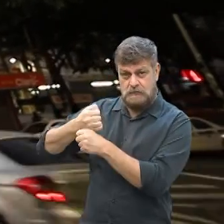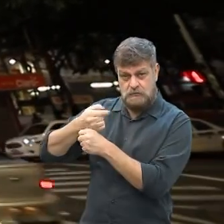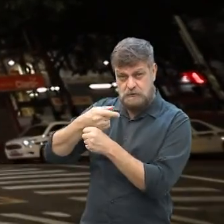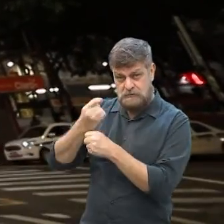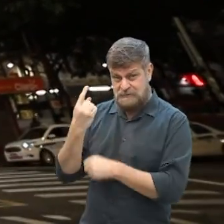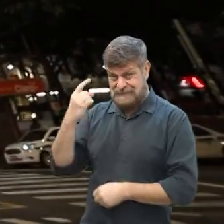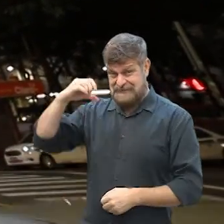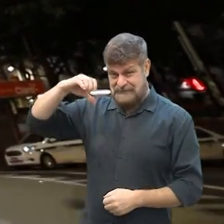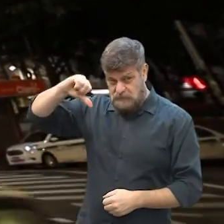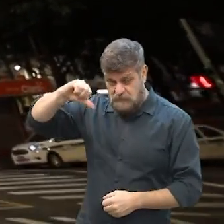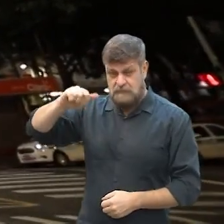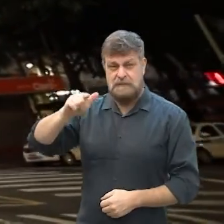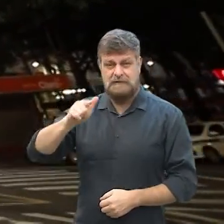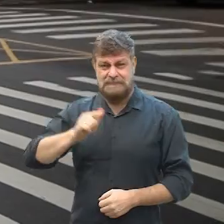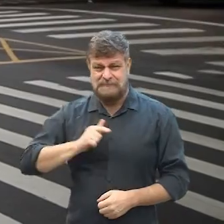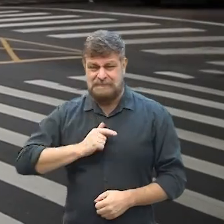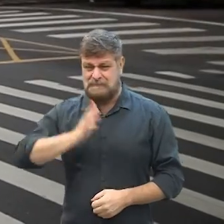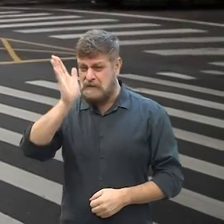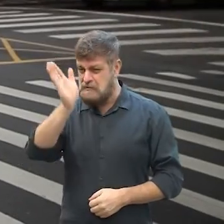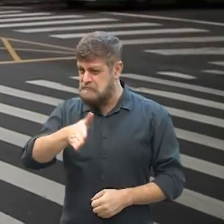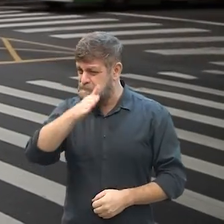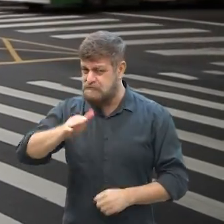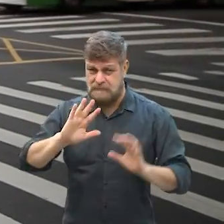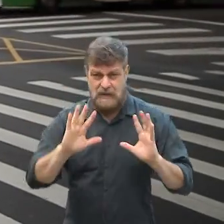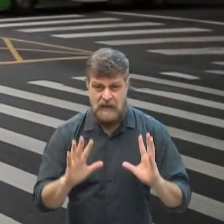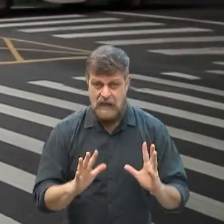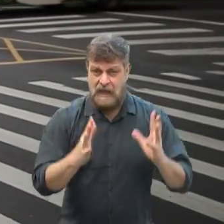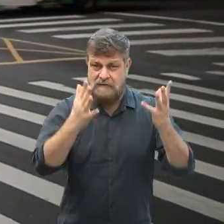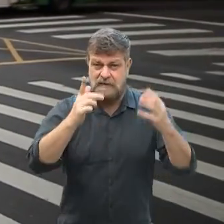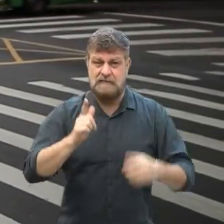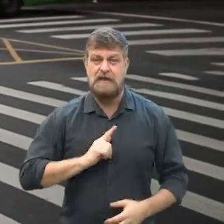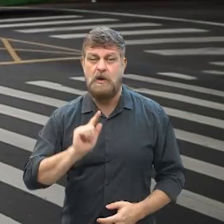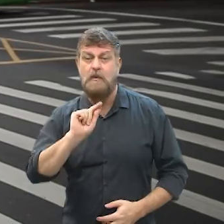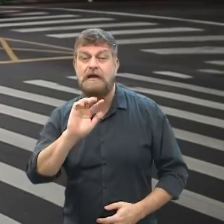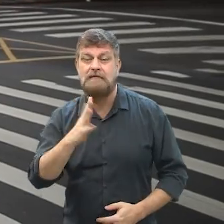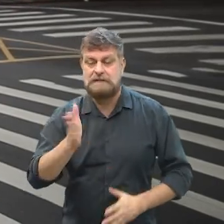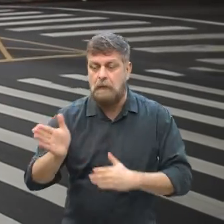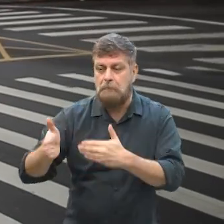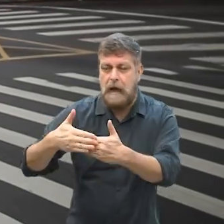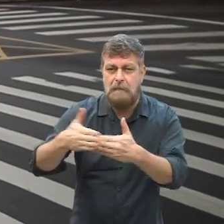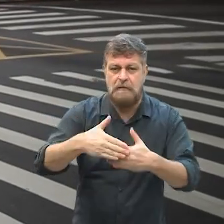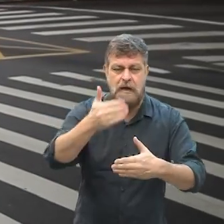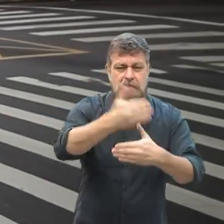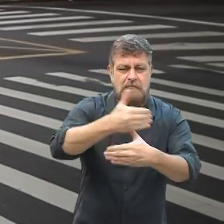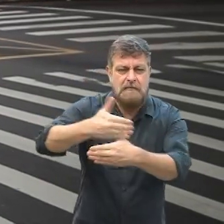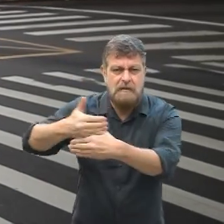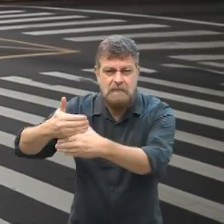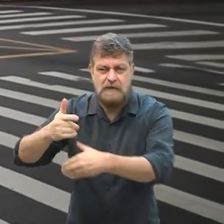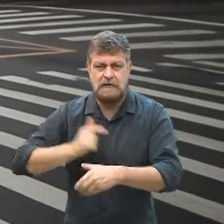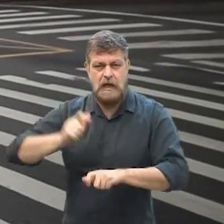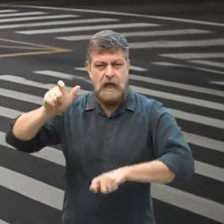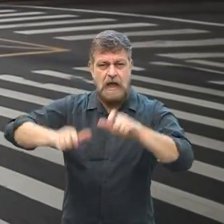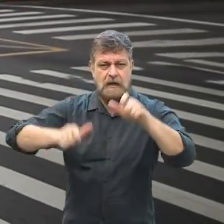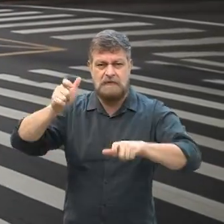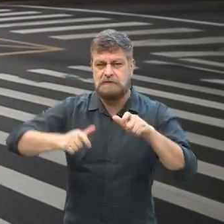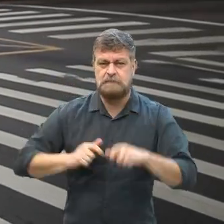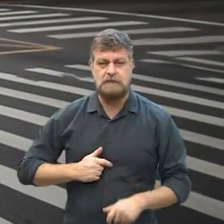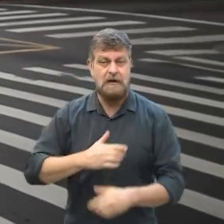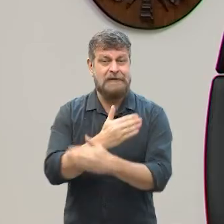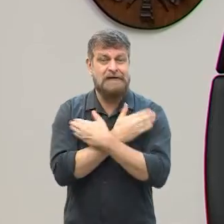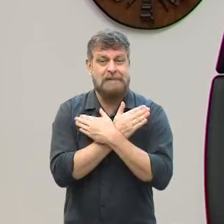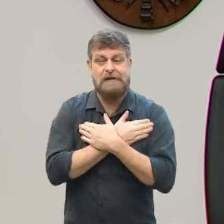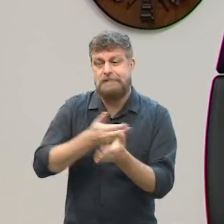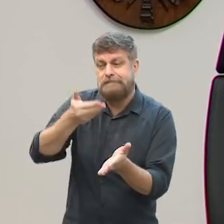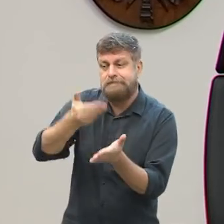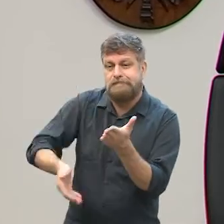Com o cancelamento de grandes eventos e estabelecimentos fechados, milhares de pessoas perderam o